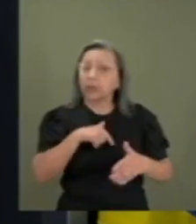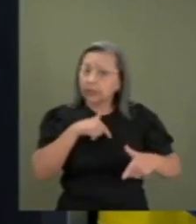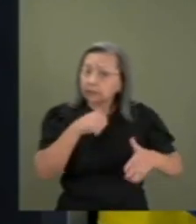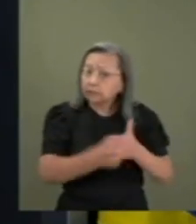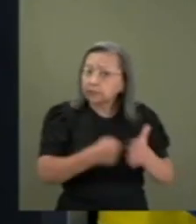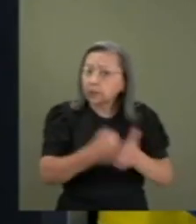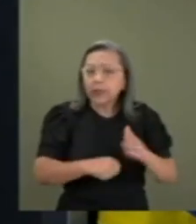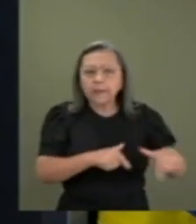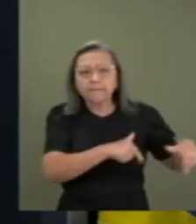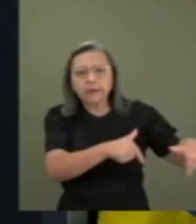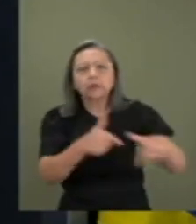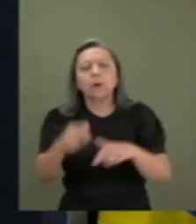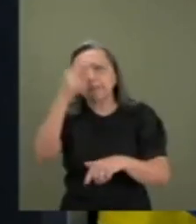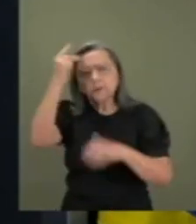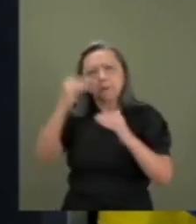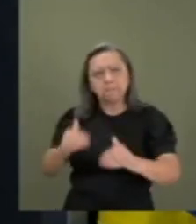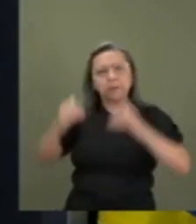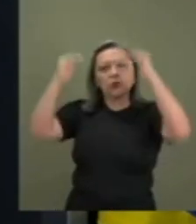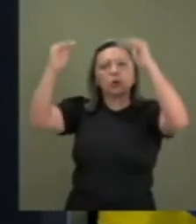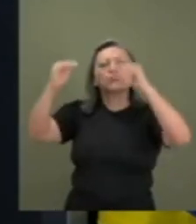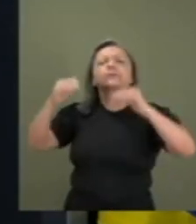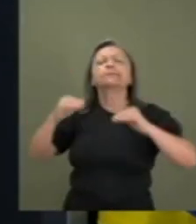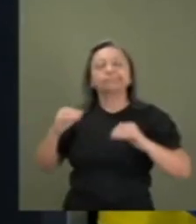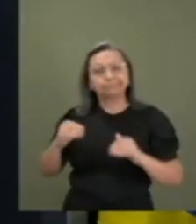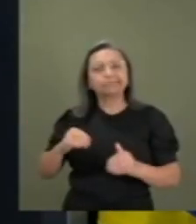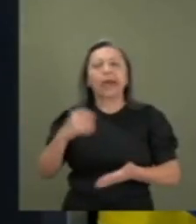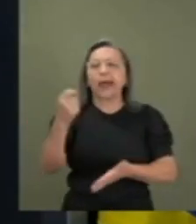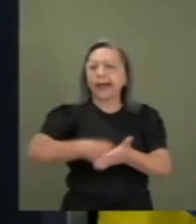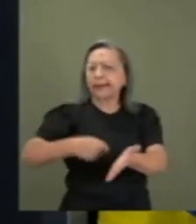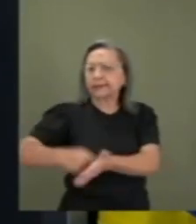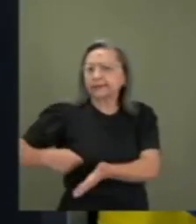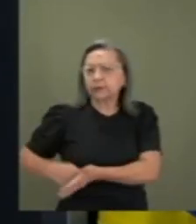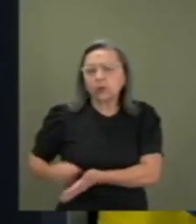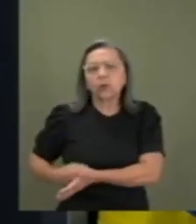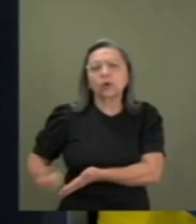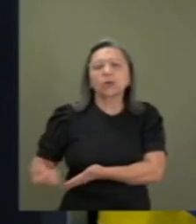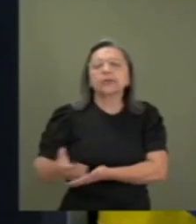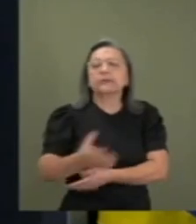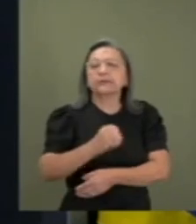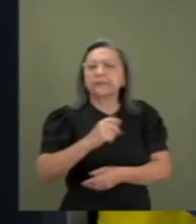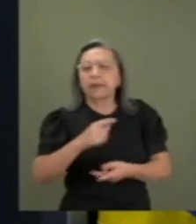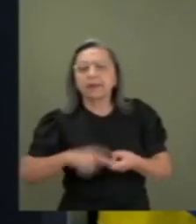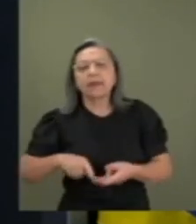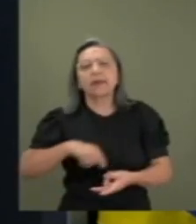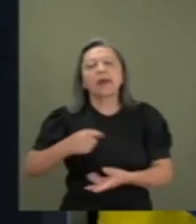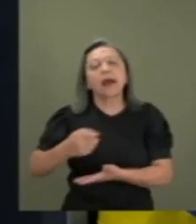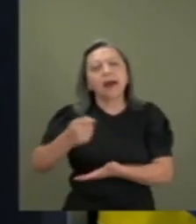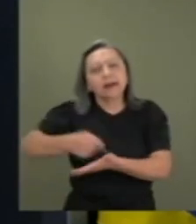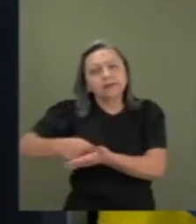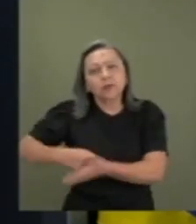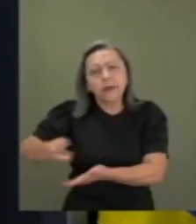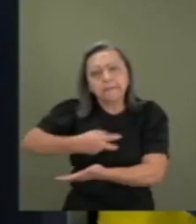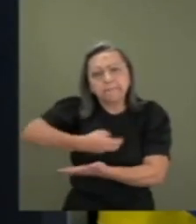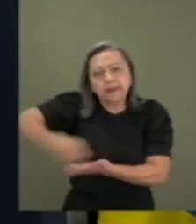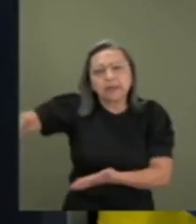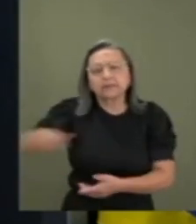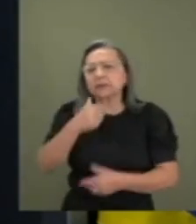poderosos, assinou CPI de Lava Toga, assinou impeachment de ministro do STF.